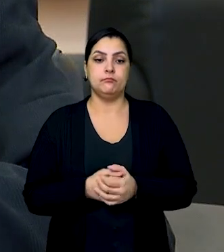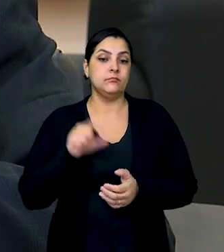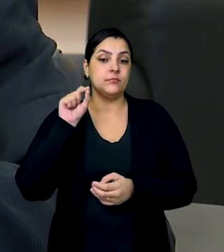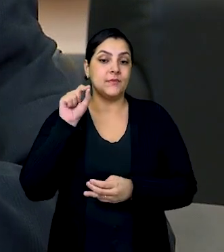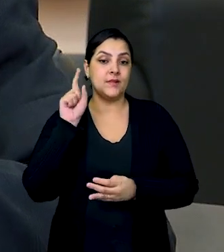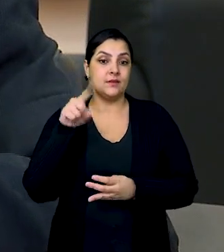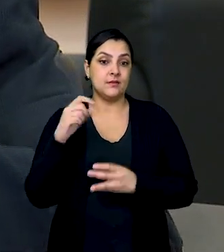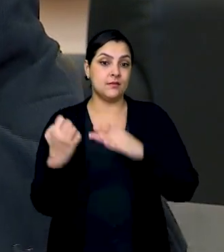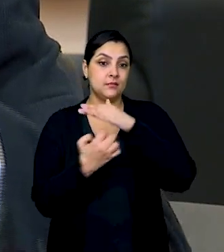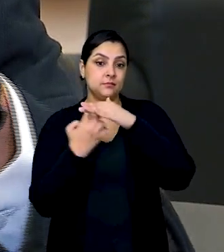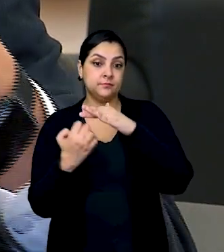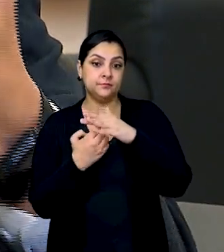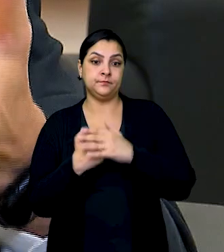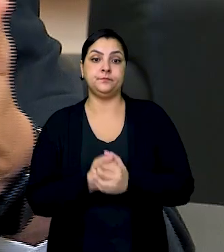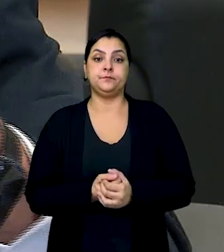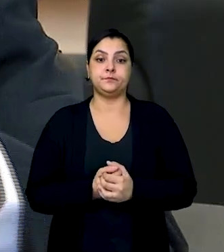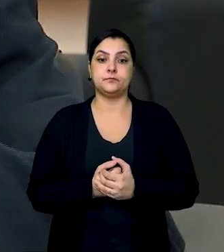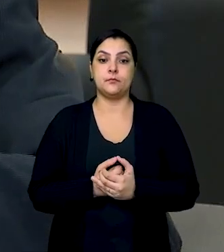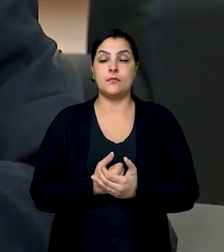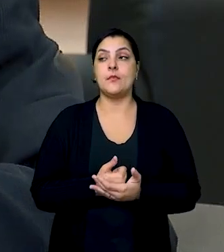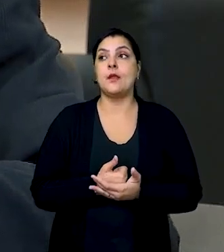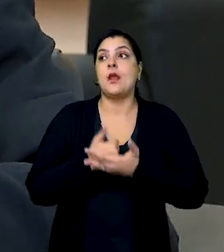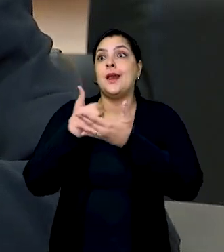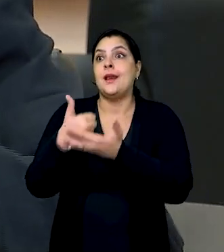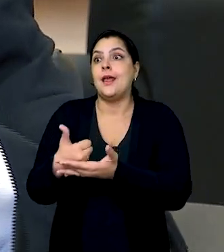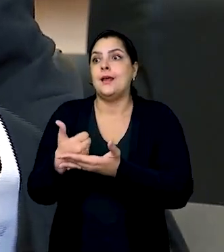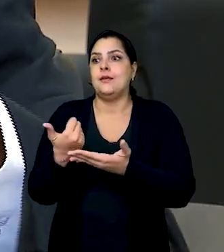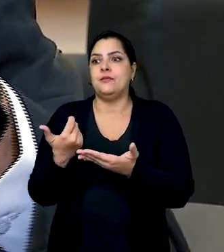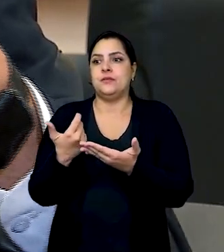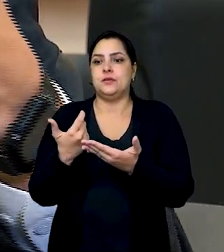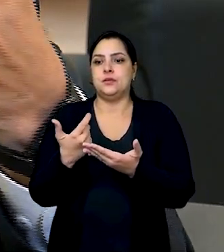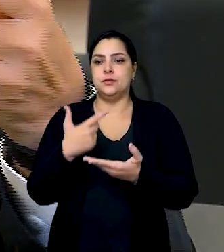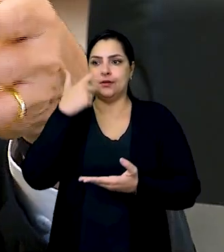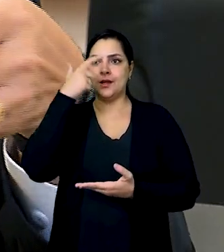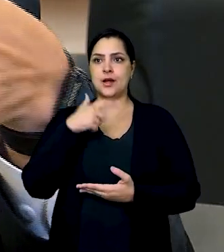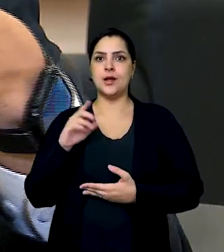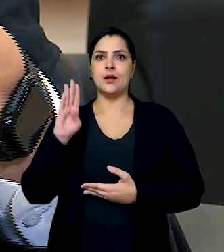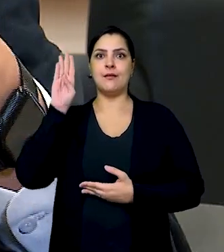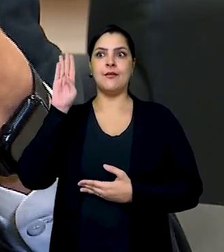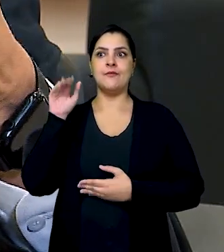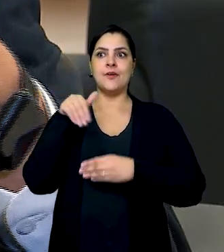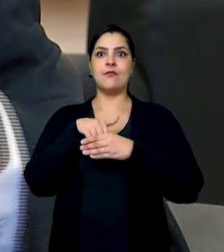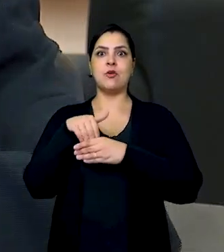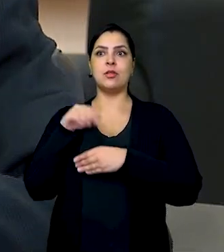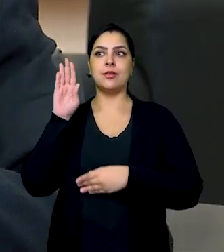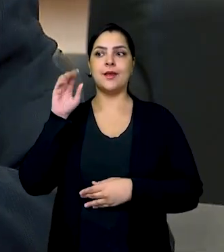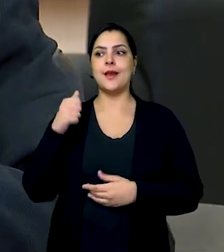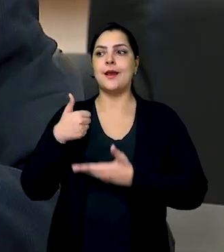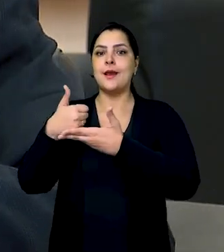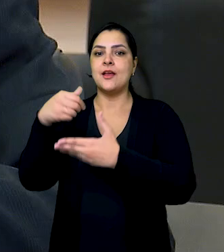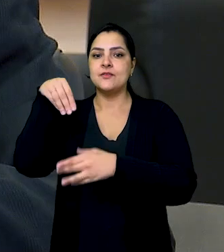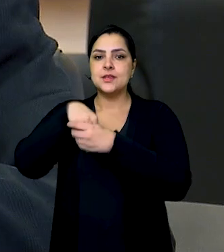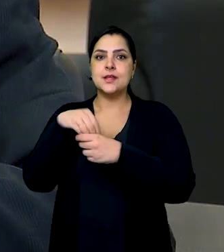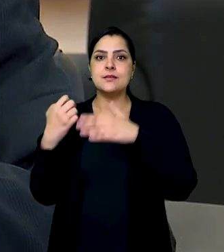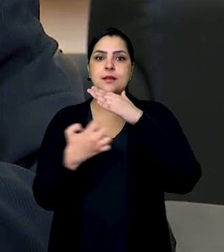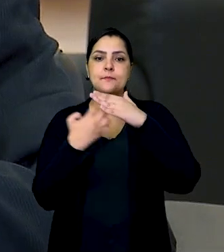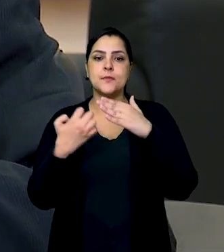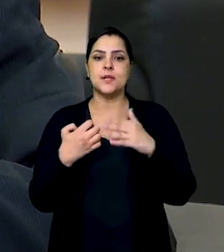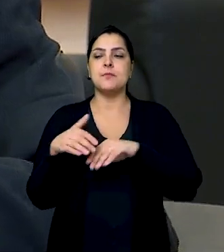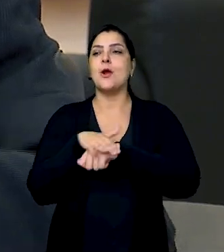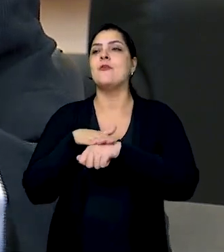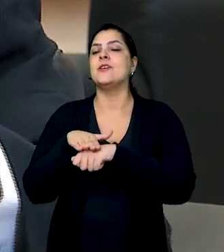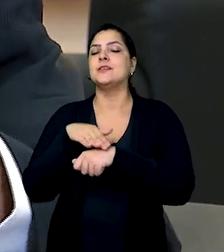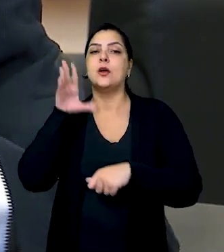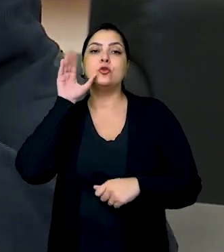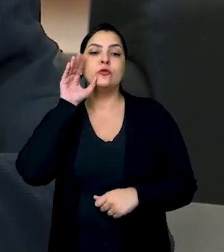empregador leva um candidato para visitar as dependências da sua empresa para